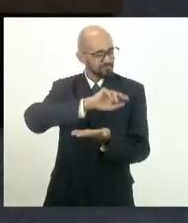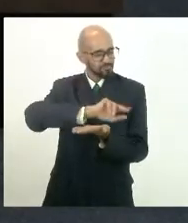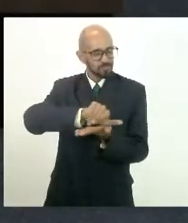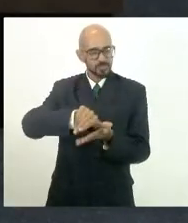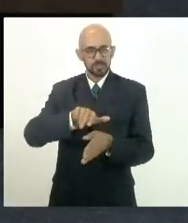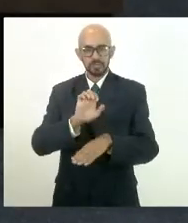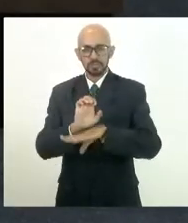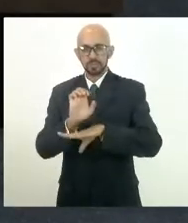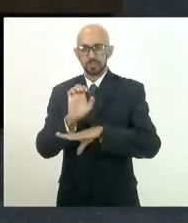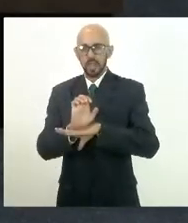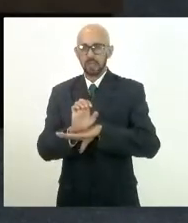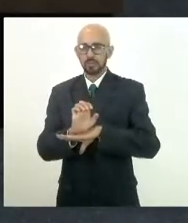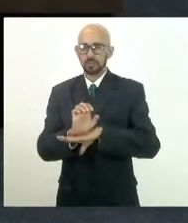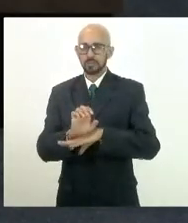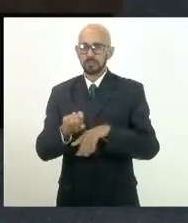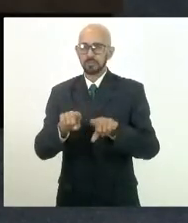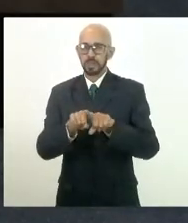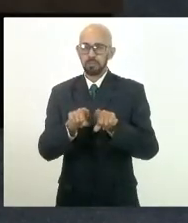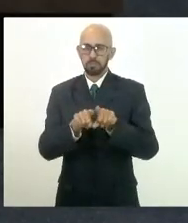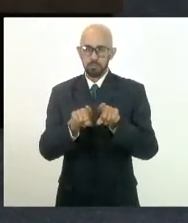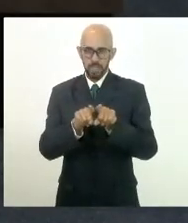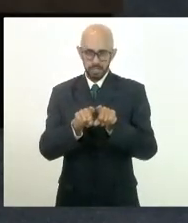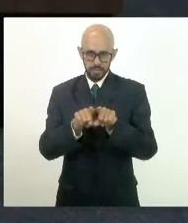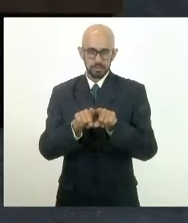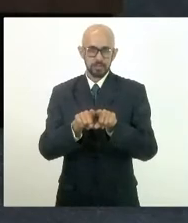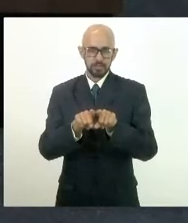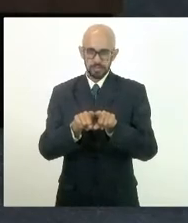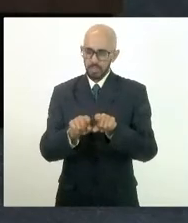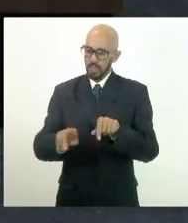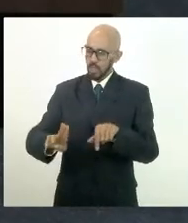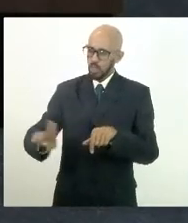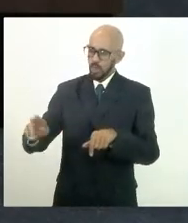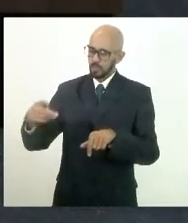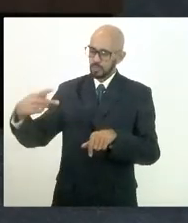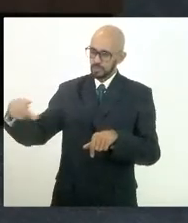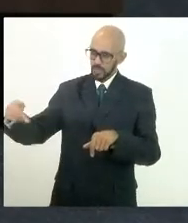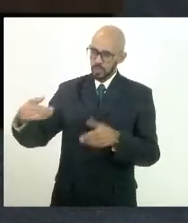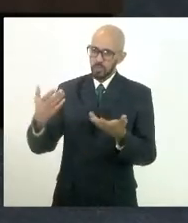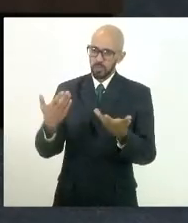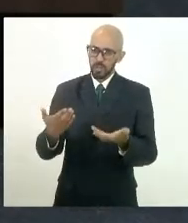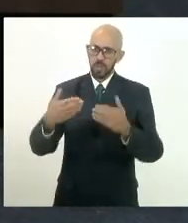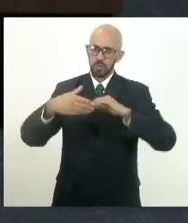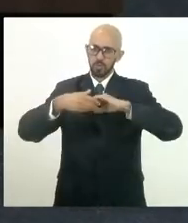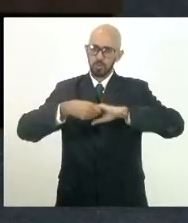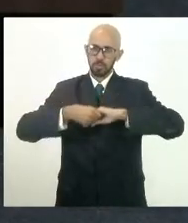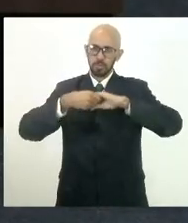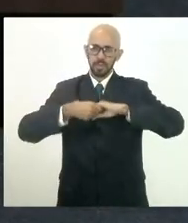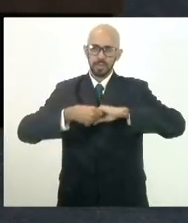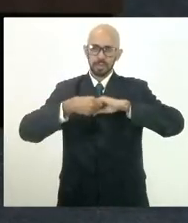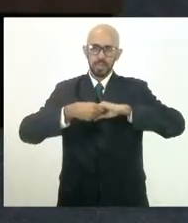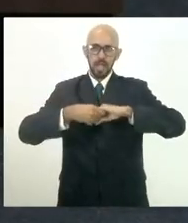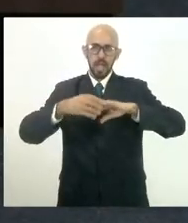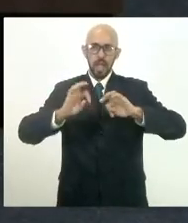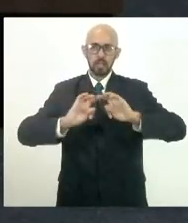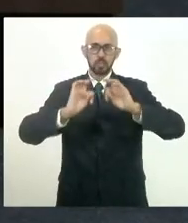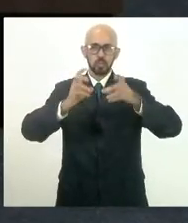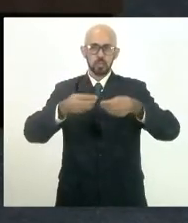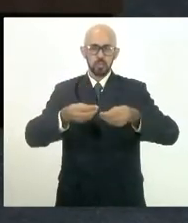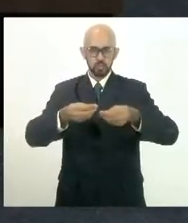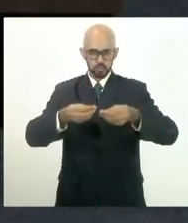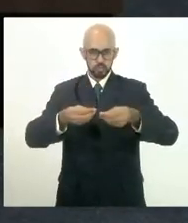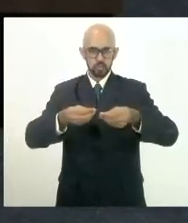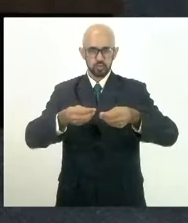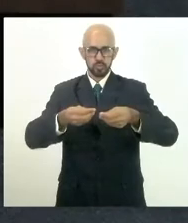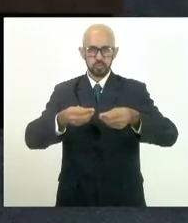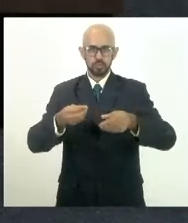E, é claro, eu falo em nome de Vossa Excelência, querendo cumprimentar a todos e todas, porque